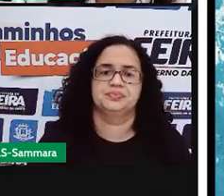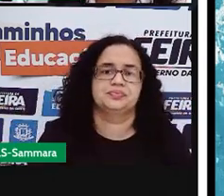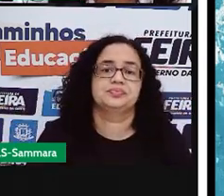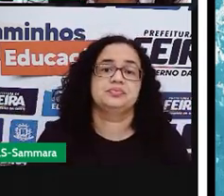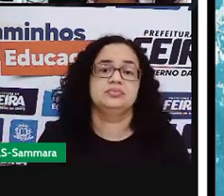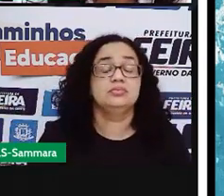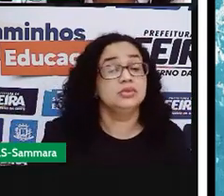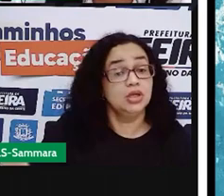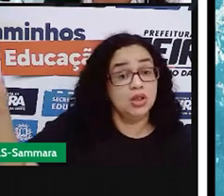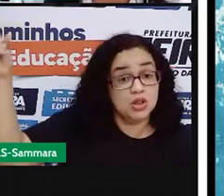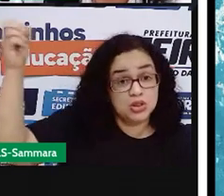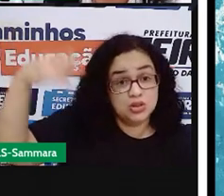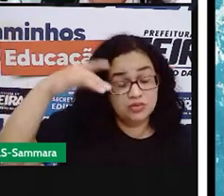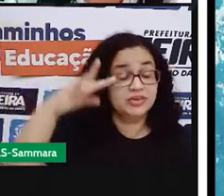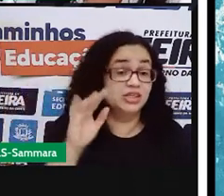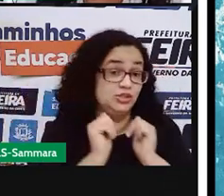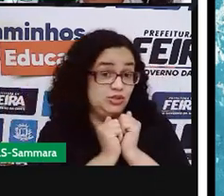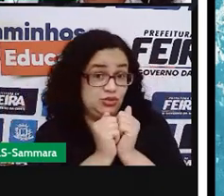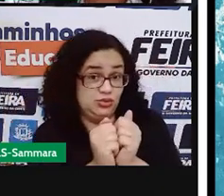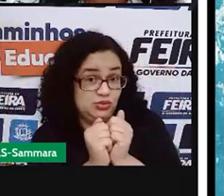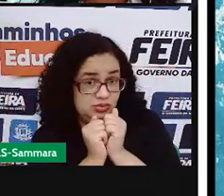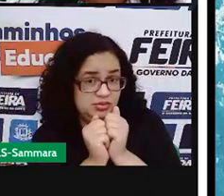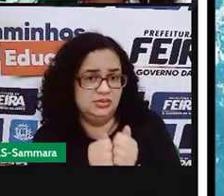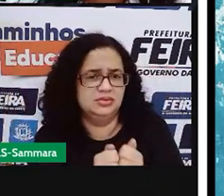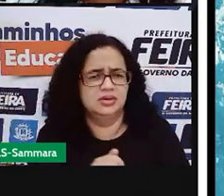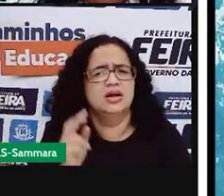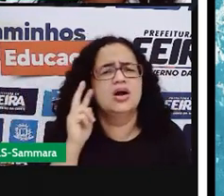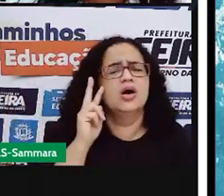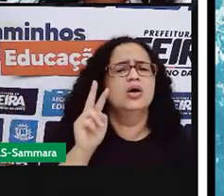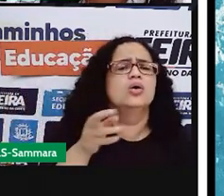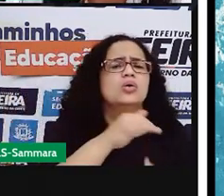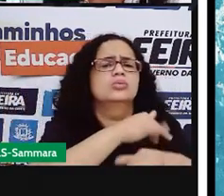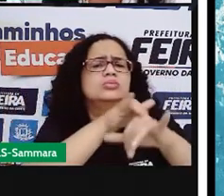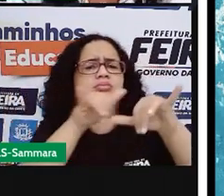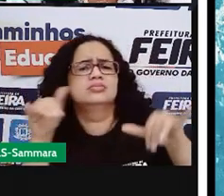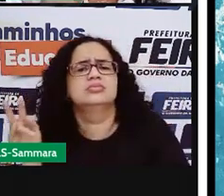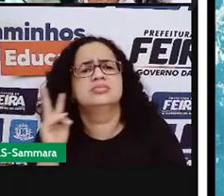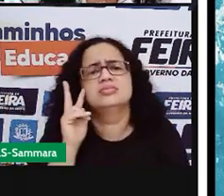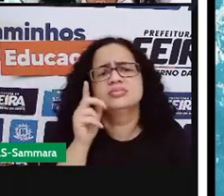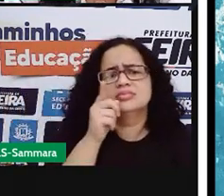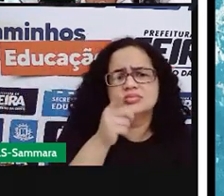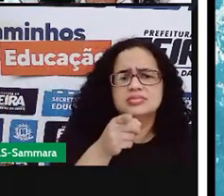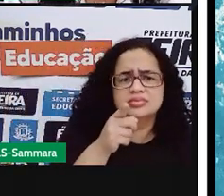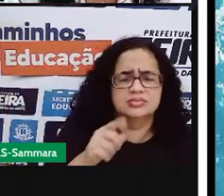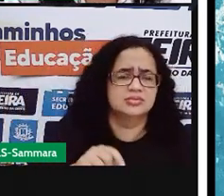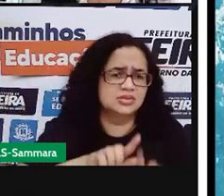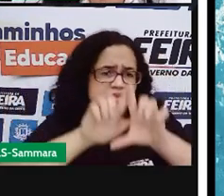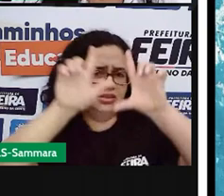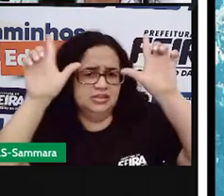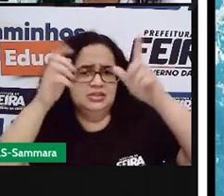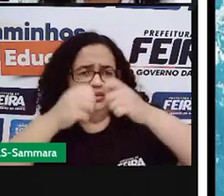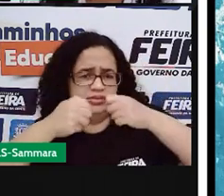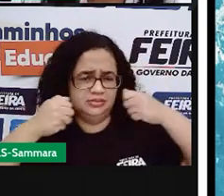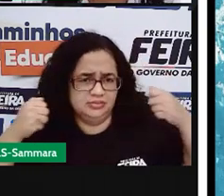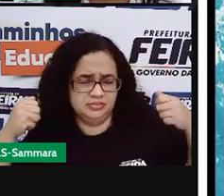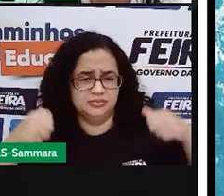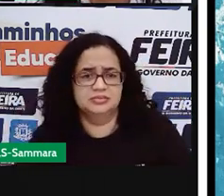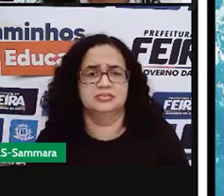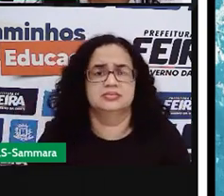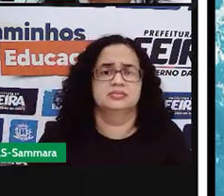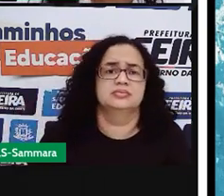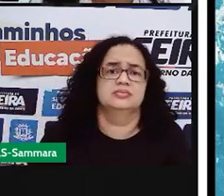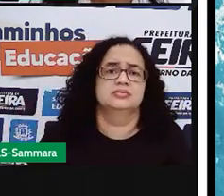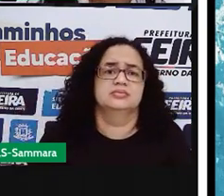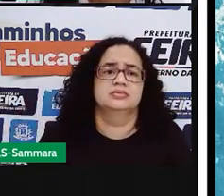Novidade? Tamo junto. E se começar, é de quê? Esse cartaz? Isso mesmo.